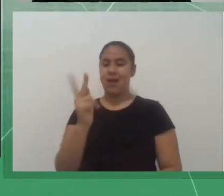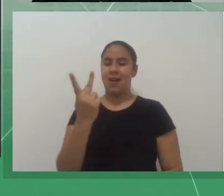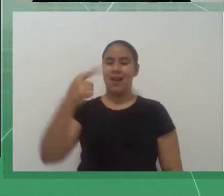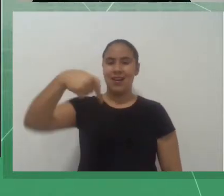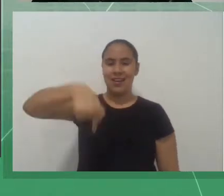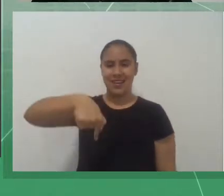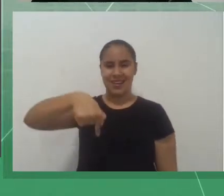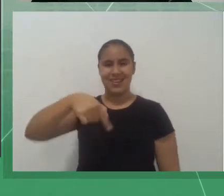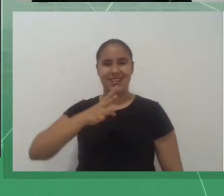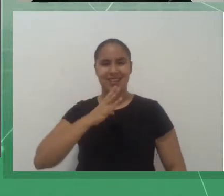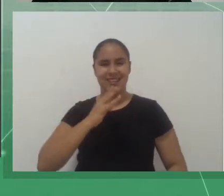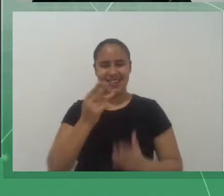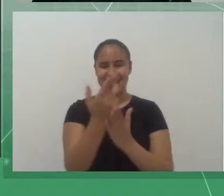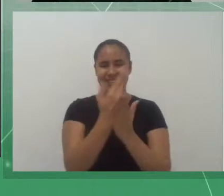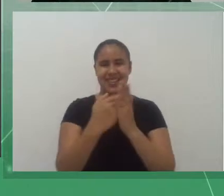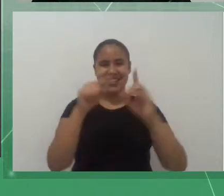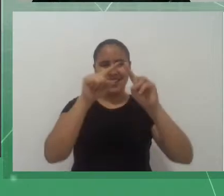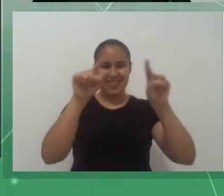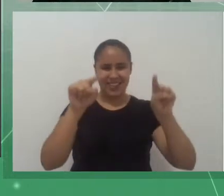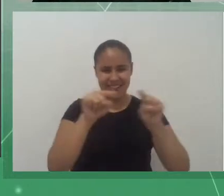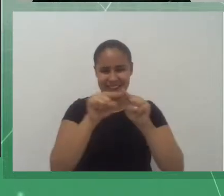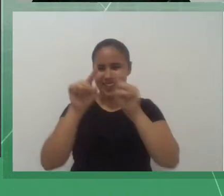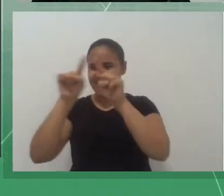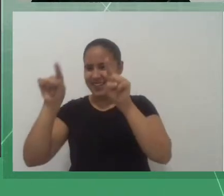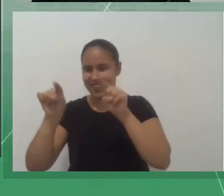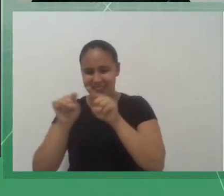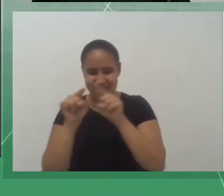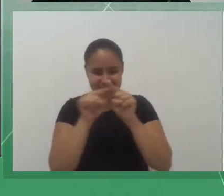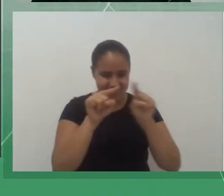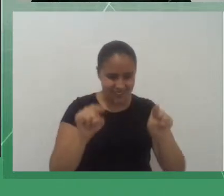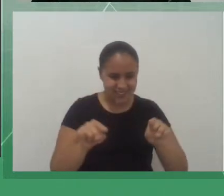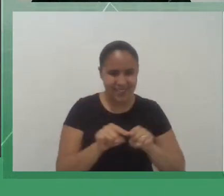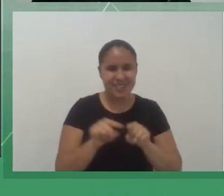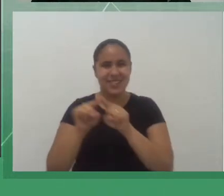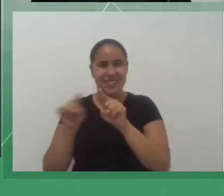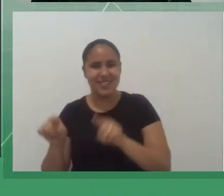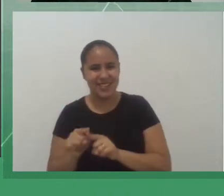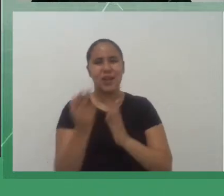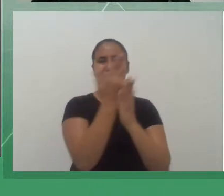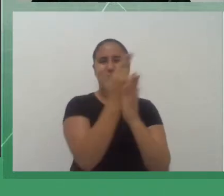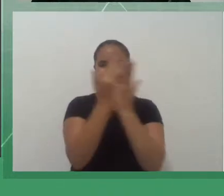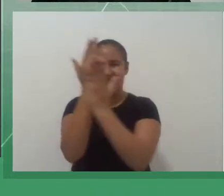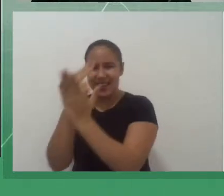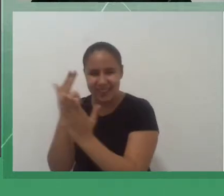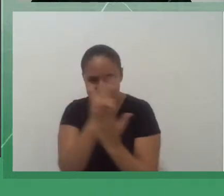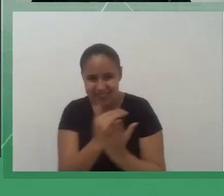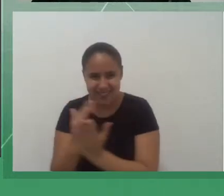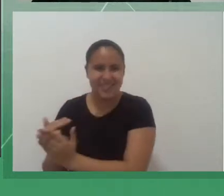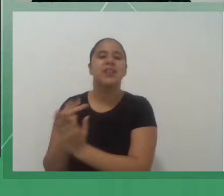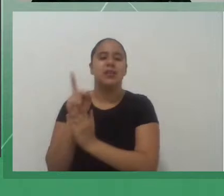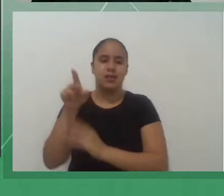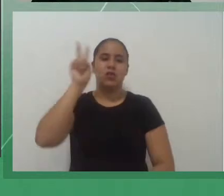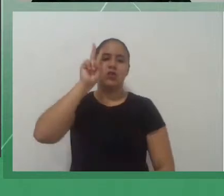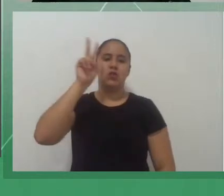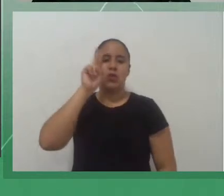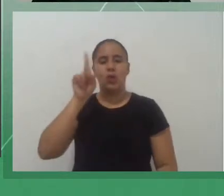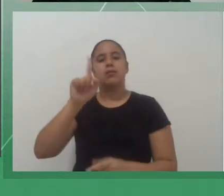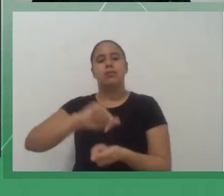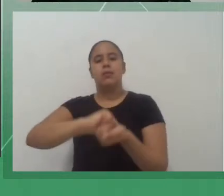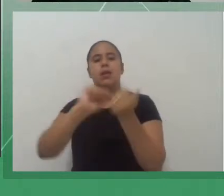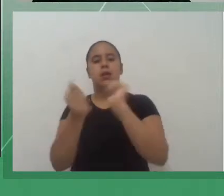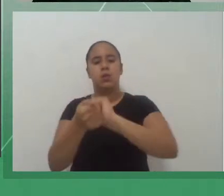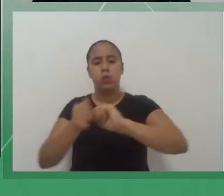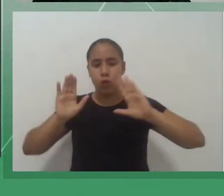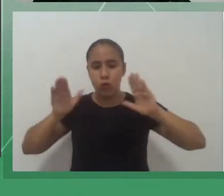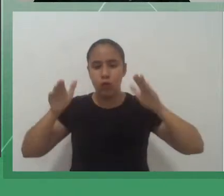possuem narrativas mais densas e complexas, além de serem adaptações direcionadas ao